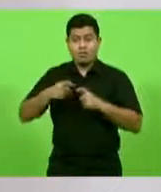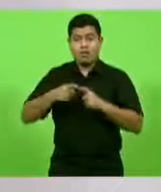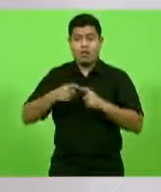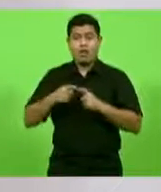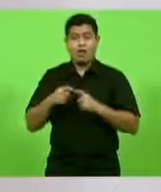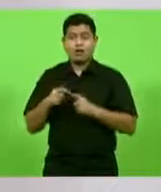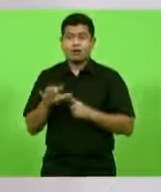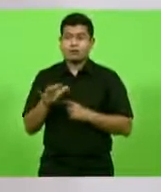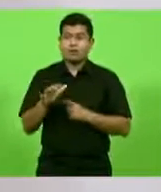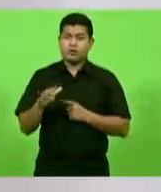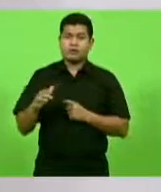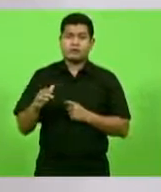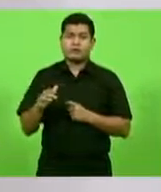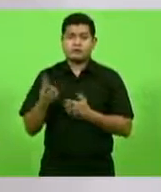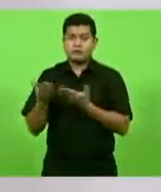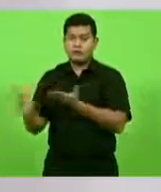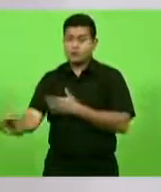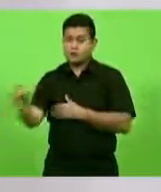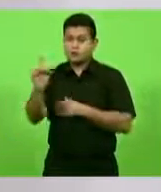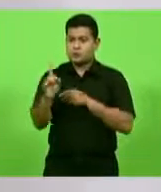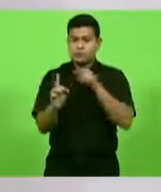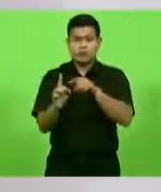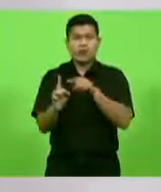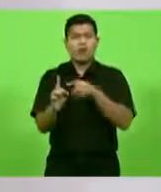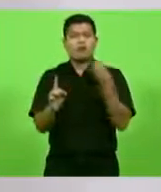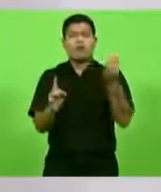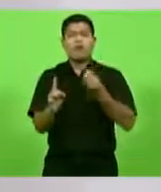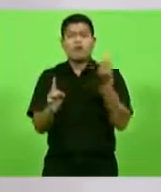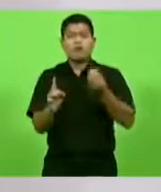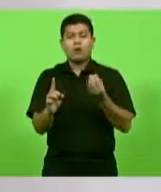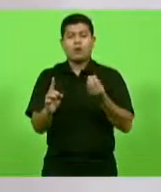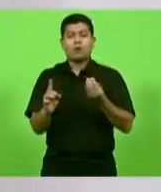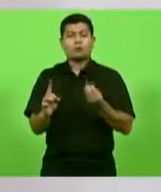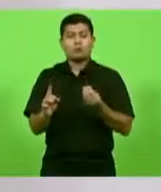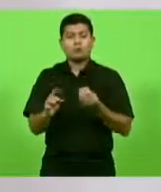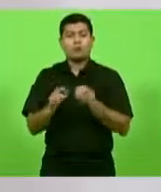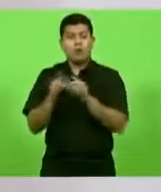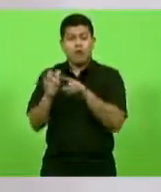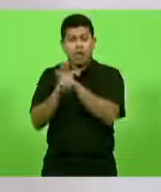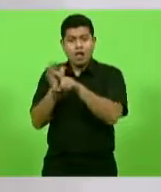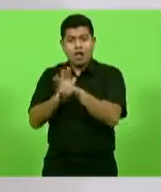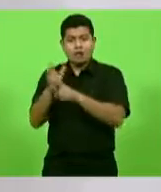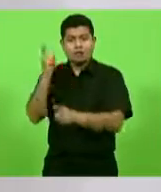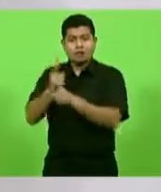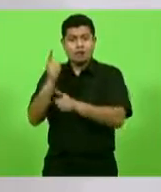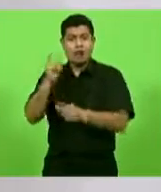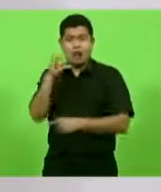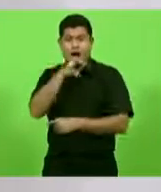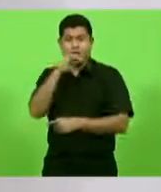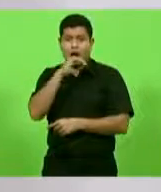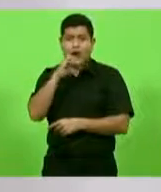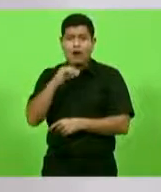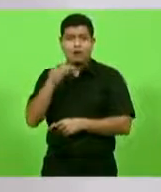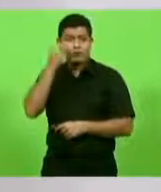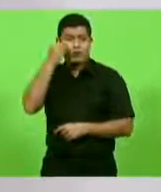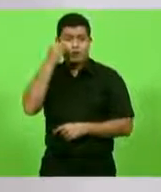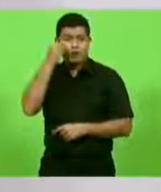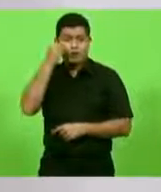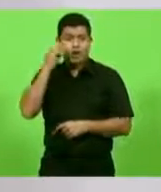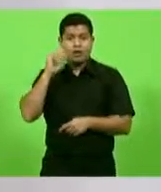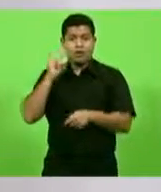imediato. Como? Com o exame rápido de detecção do Covid, porque